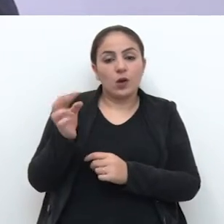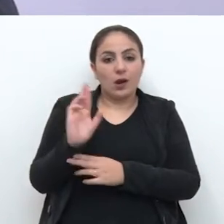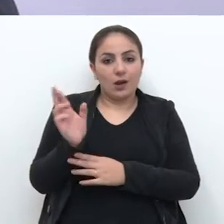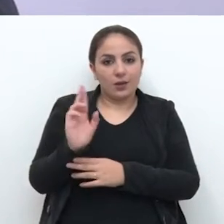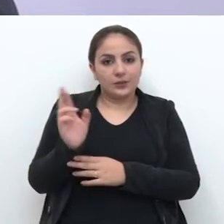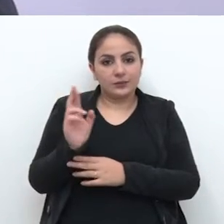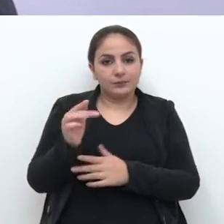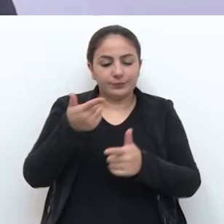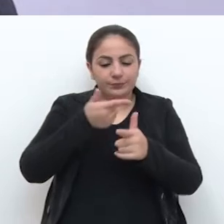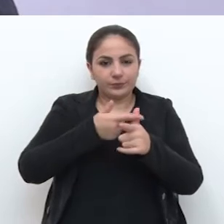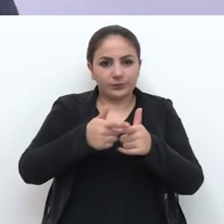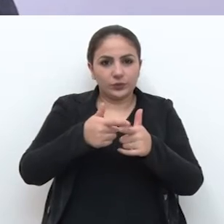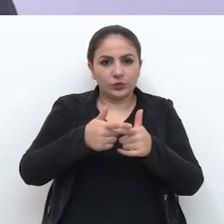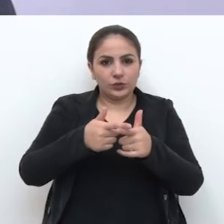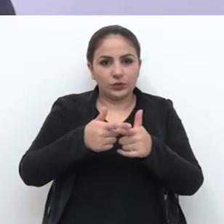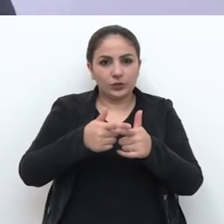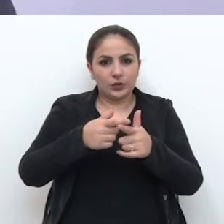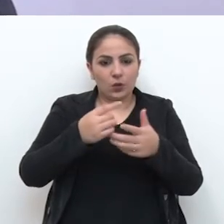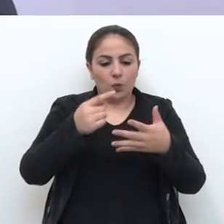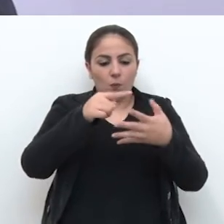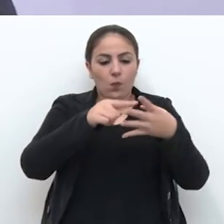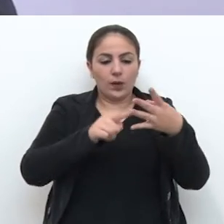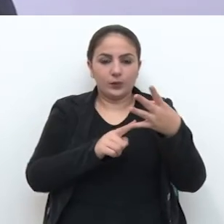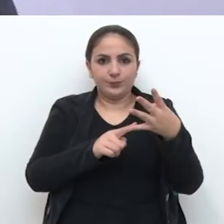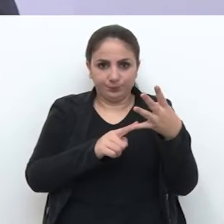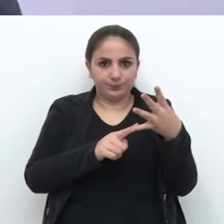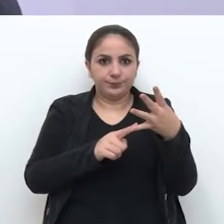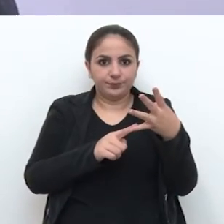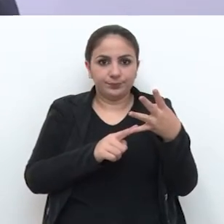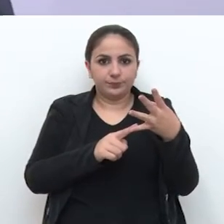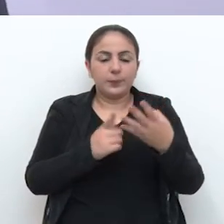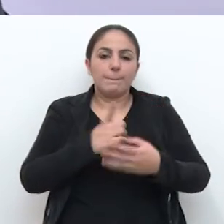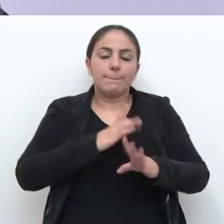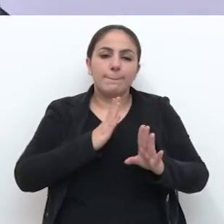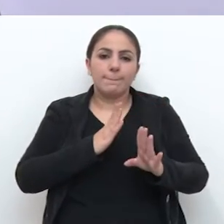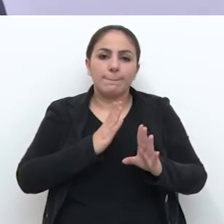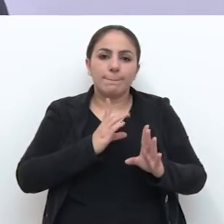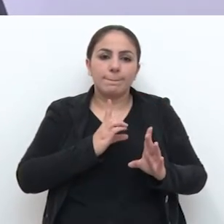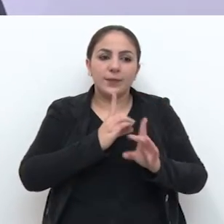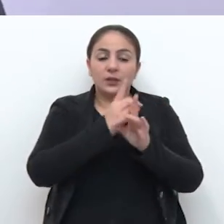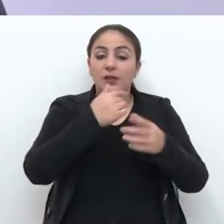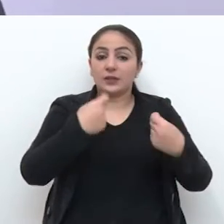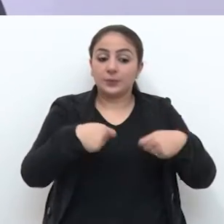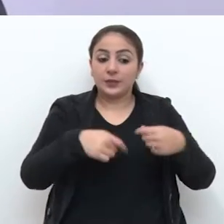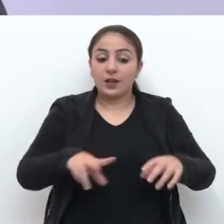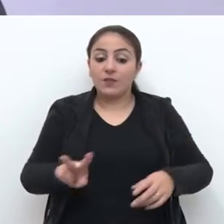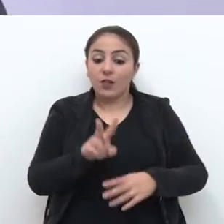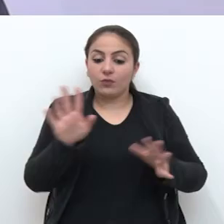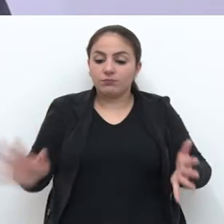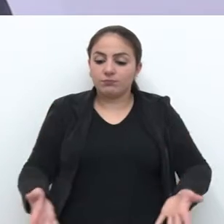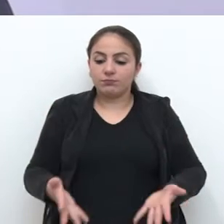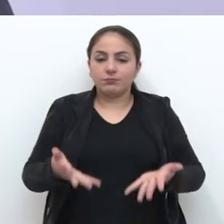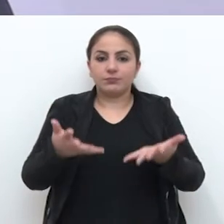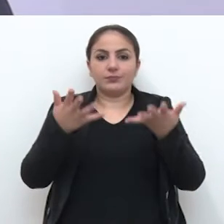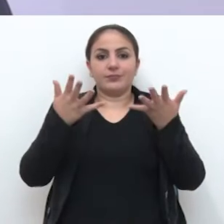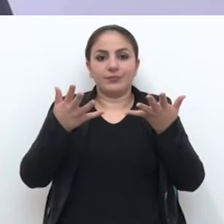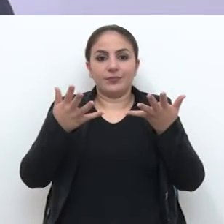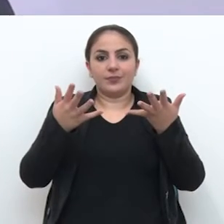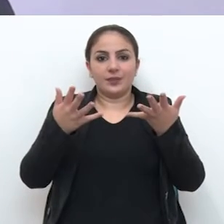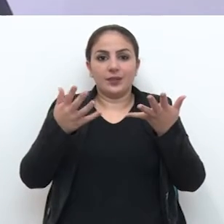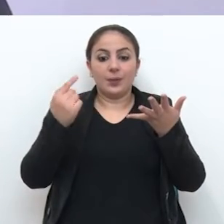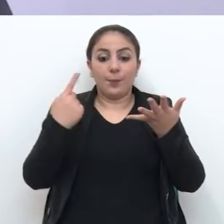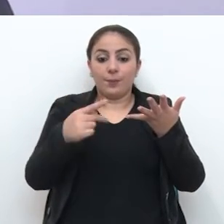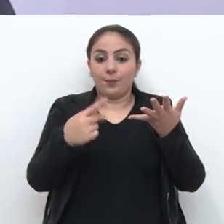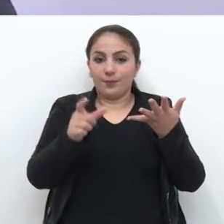dividido em quatro categorias, e que vem de encontro a essa demanda de valorização e